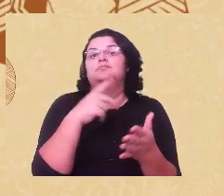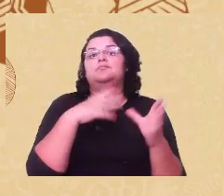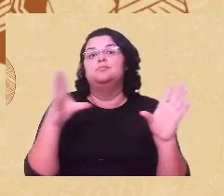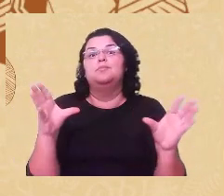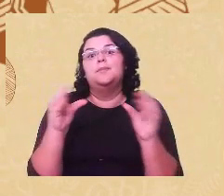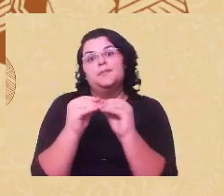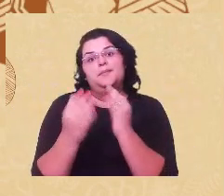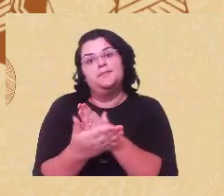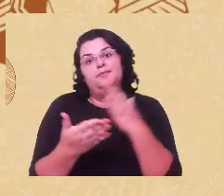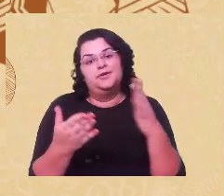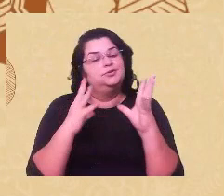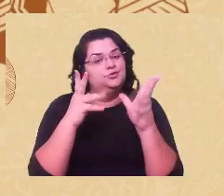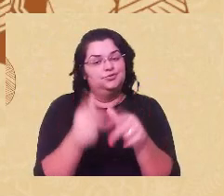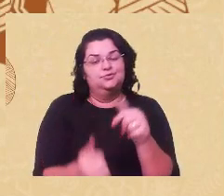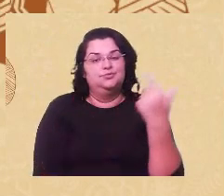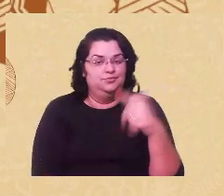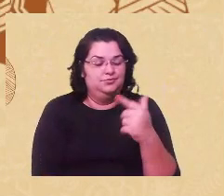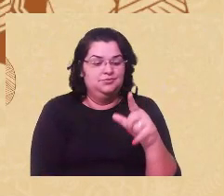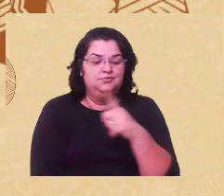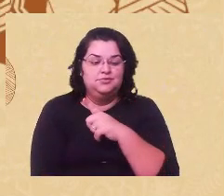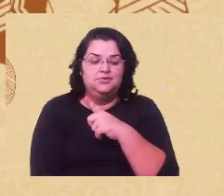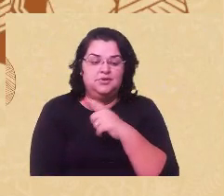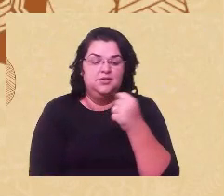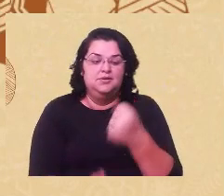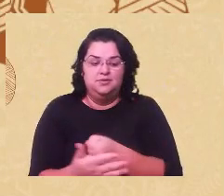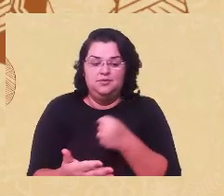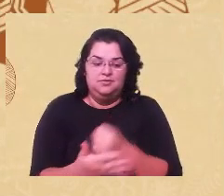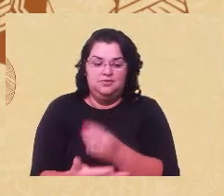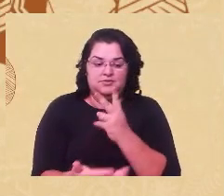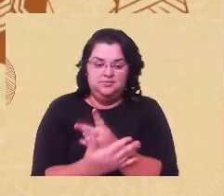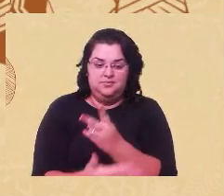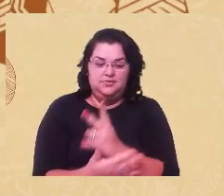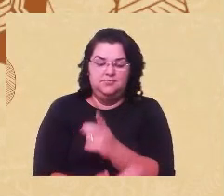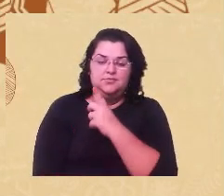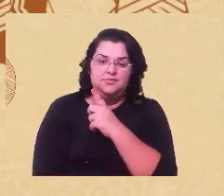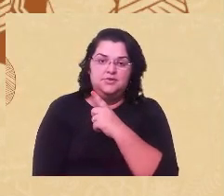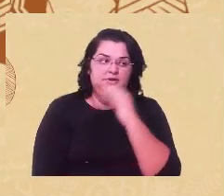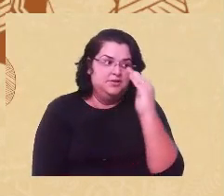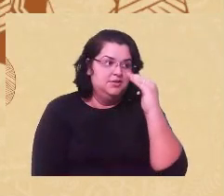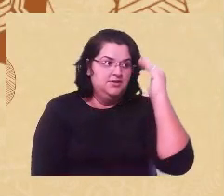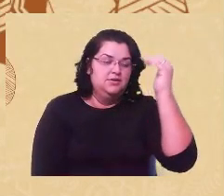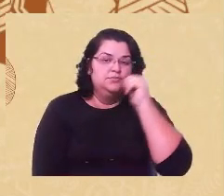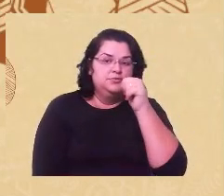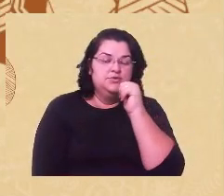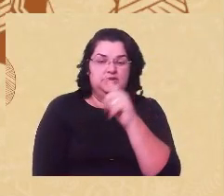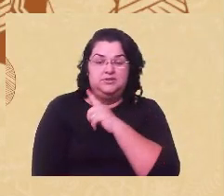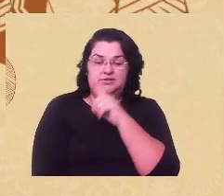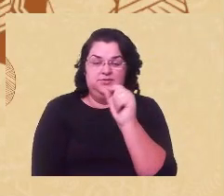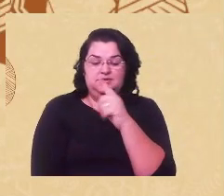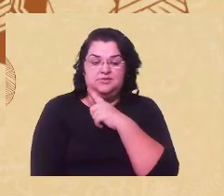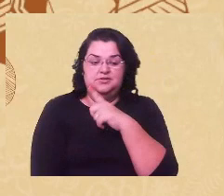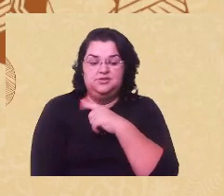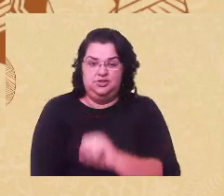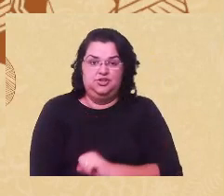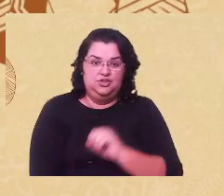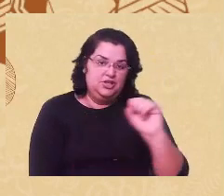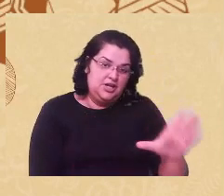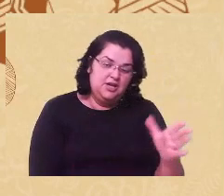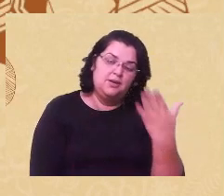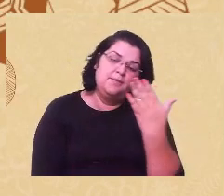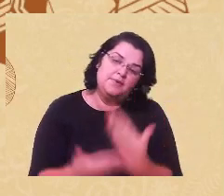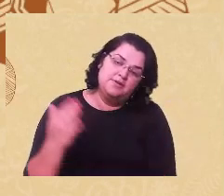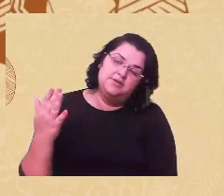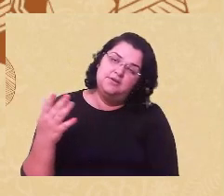E mulheres como sujeitos e não como úteros. Até porque existem mulheres que tiraram, perderam ou nunca tiveram